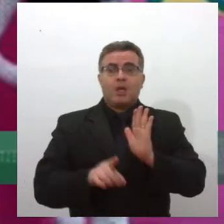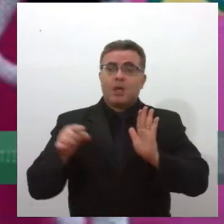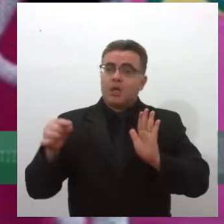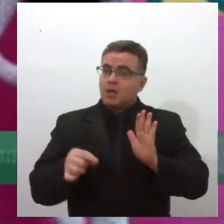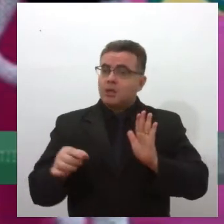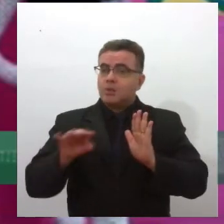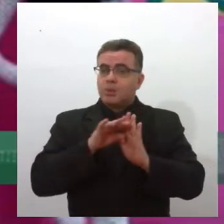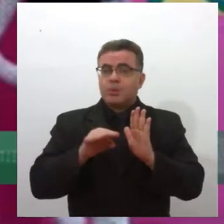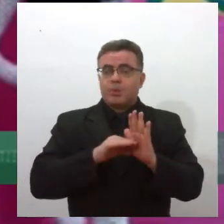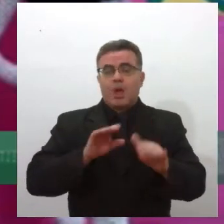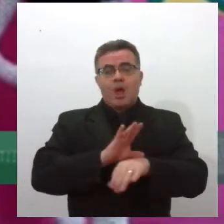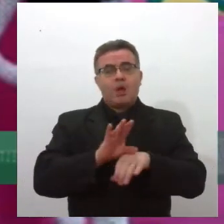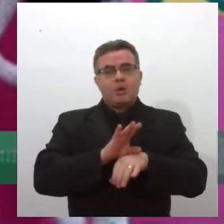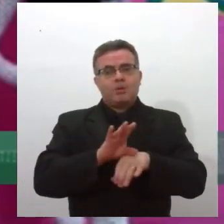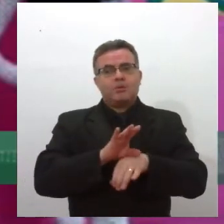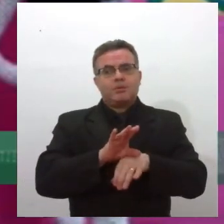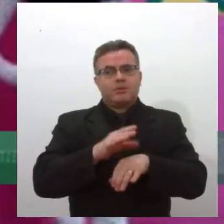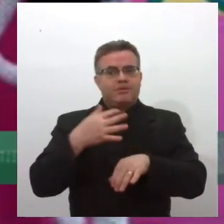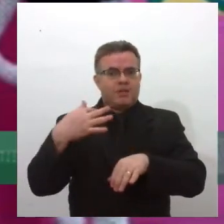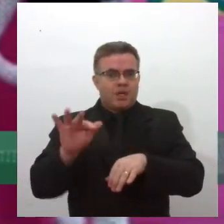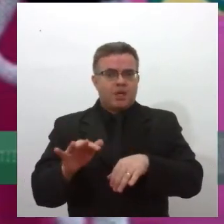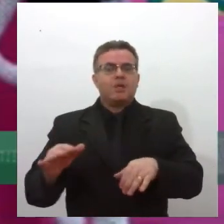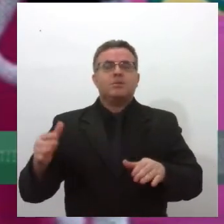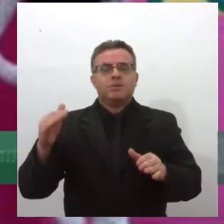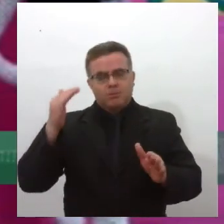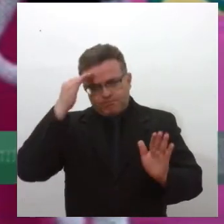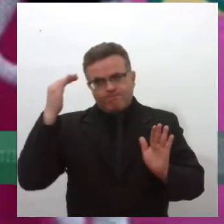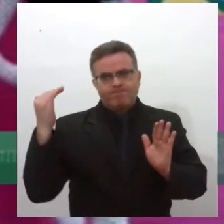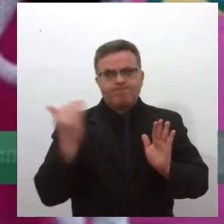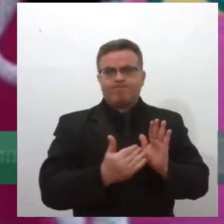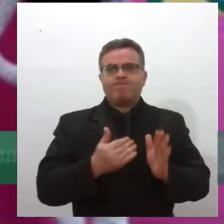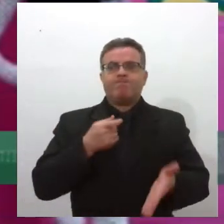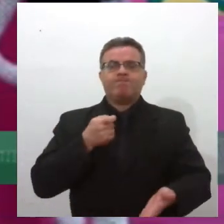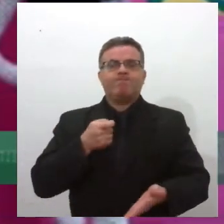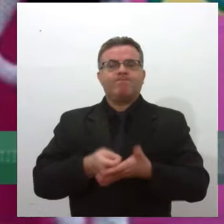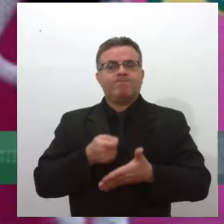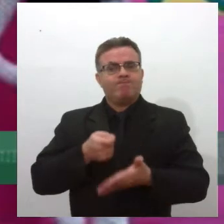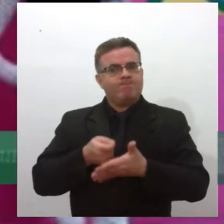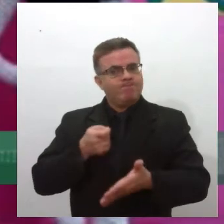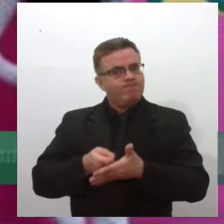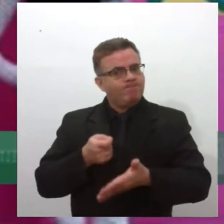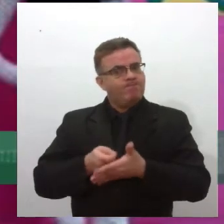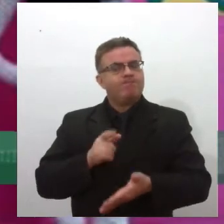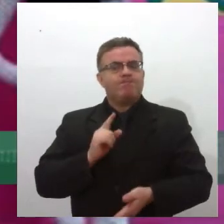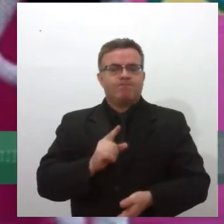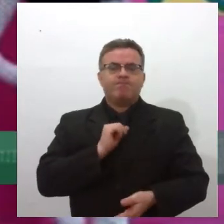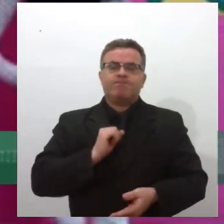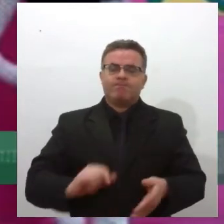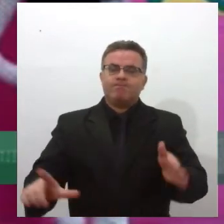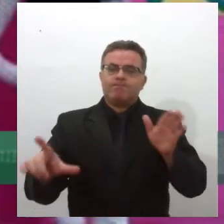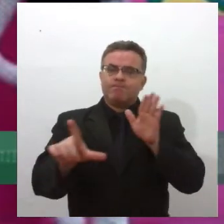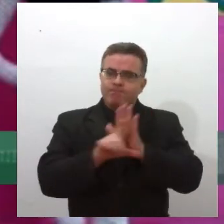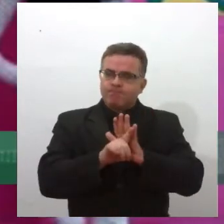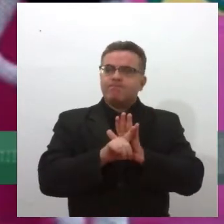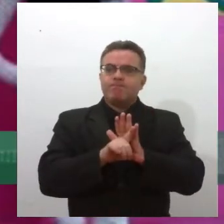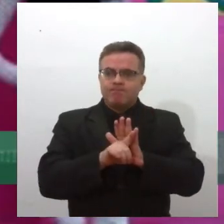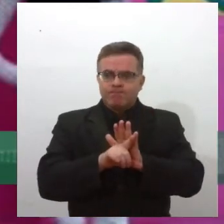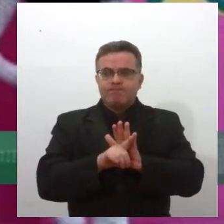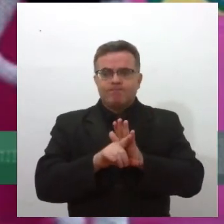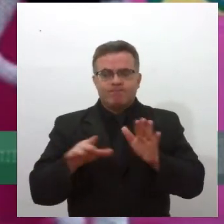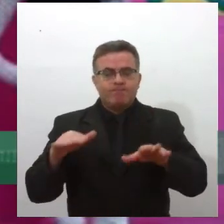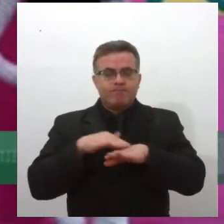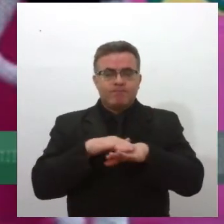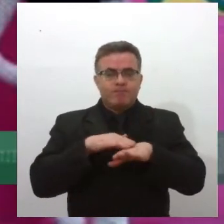estão previstos na Constituição e na legislação infraconstitucional sejam garantidos e também, além de conversar com os